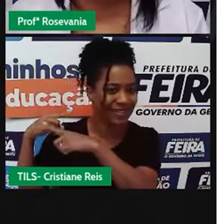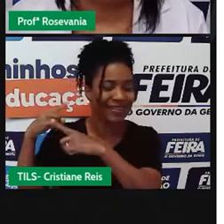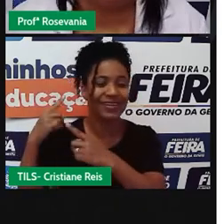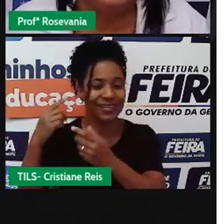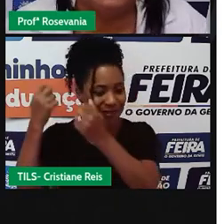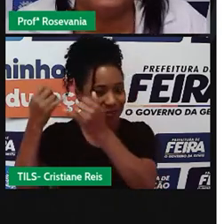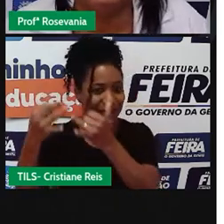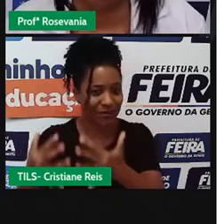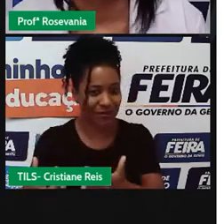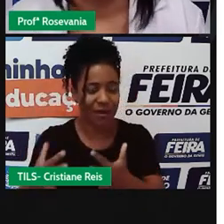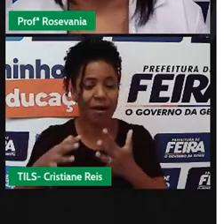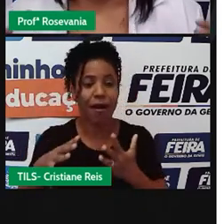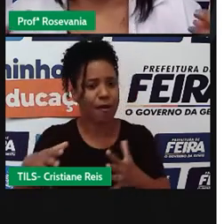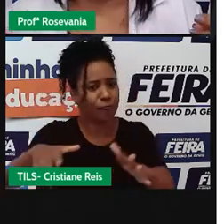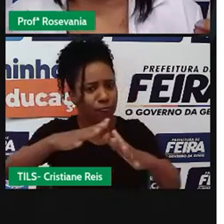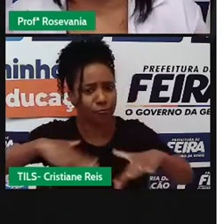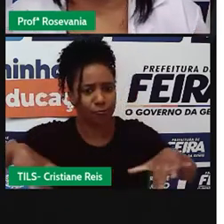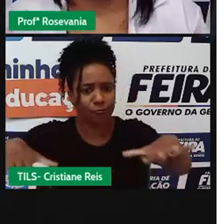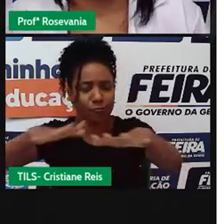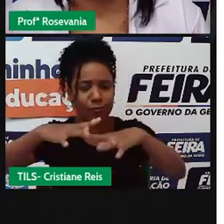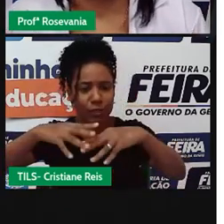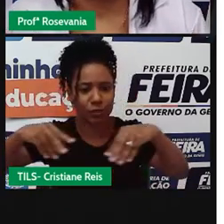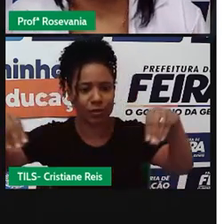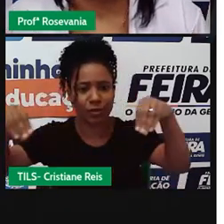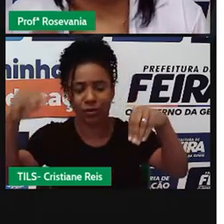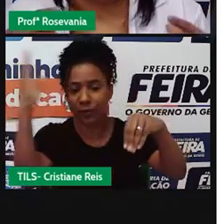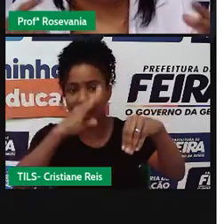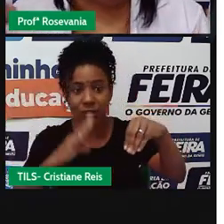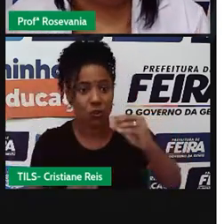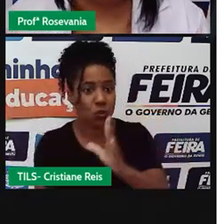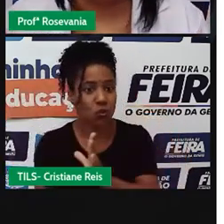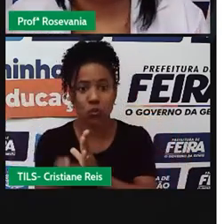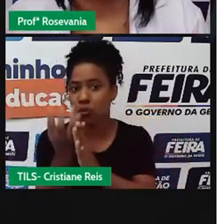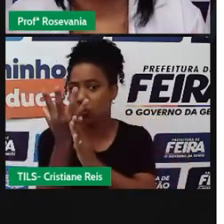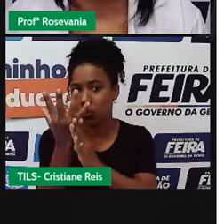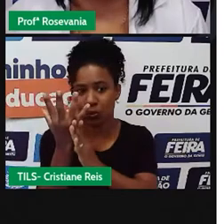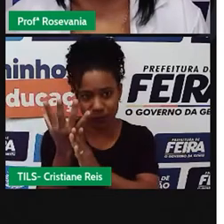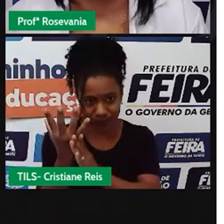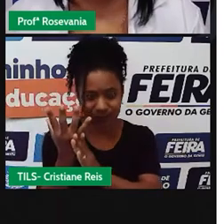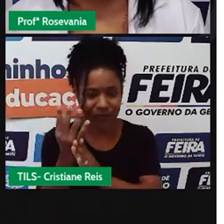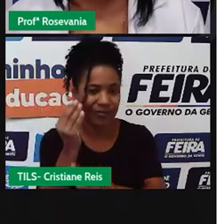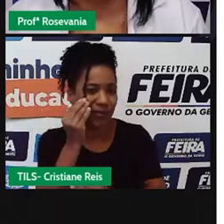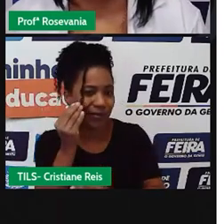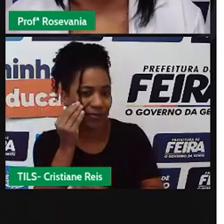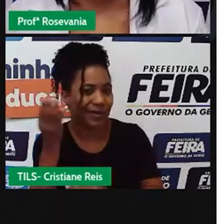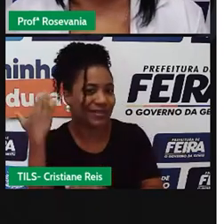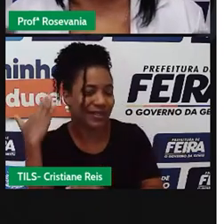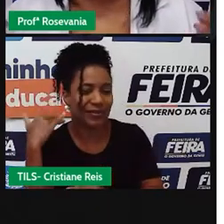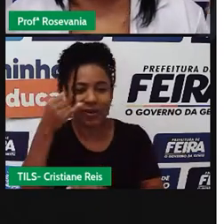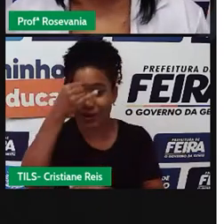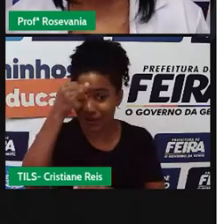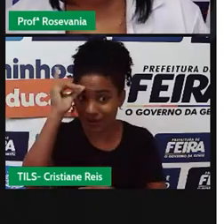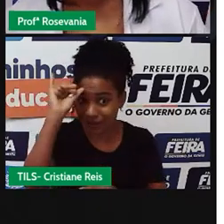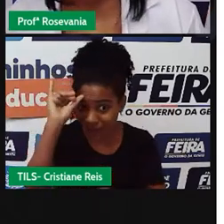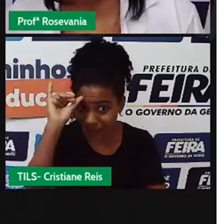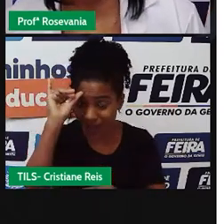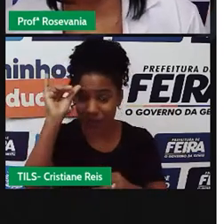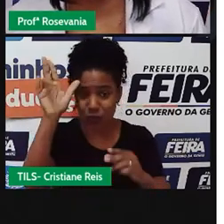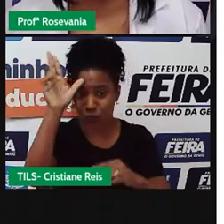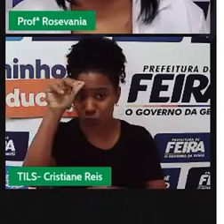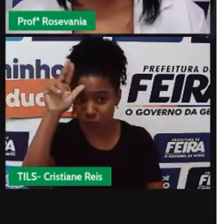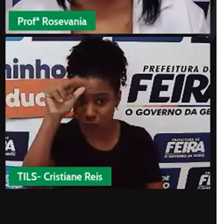brasileiro e do próprio mundo mesmo, os transportes, eles eram mais da base da atração animal, né, não tinha muito